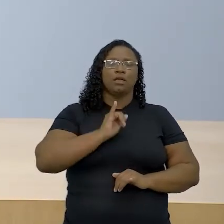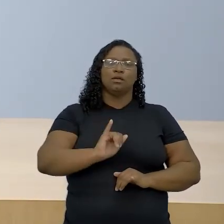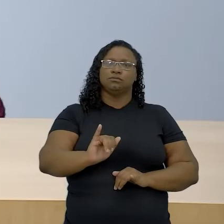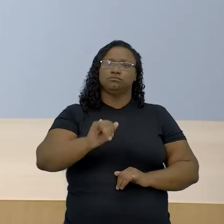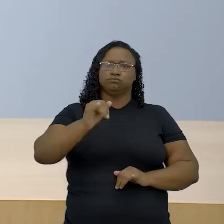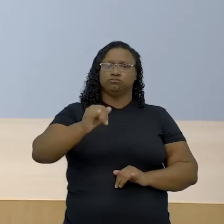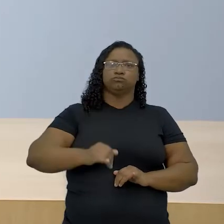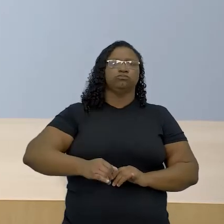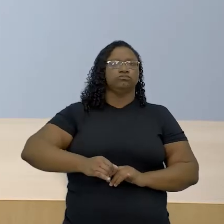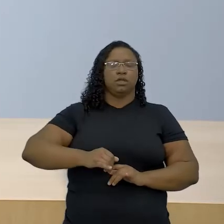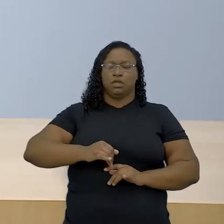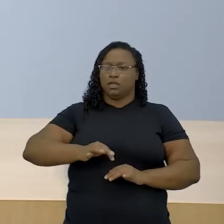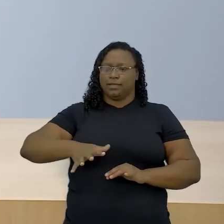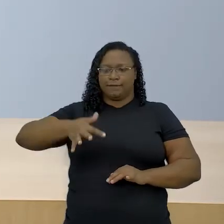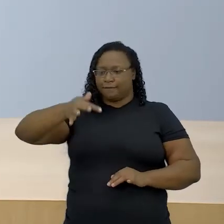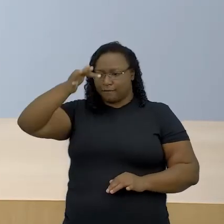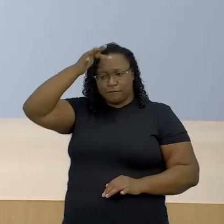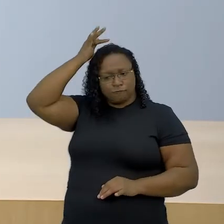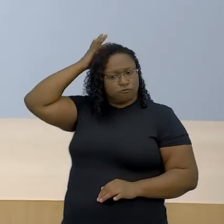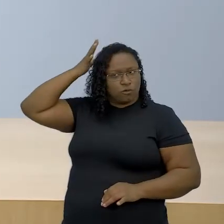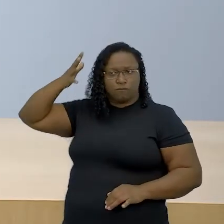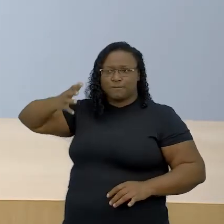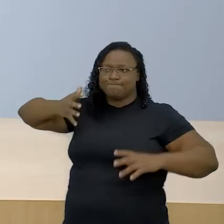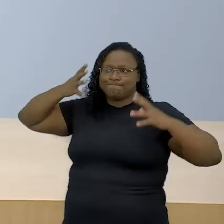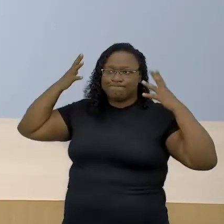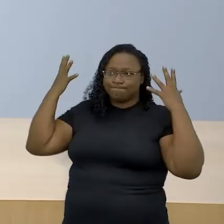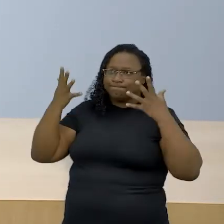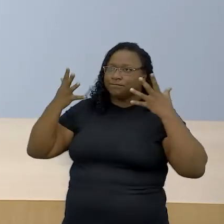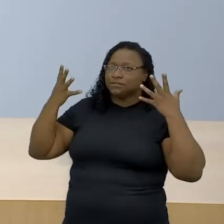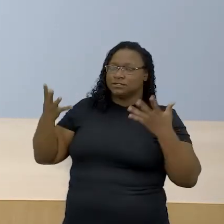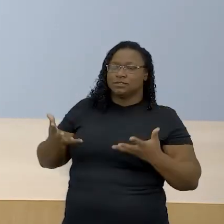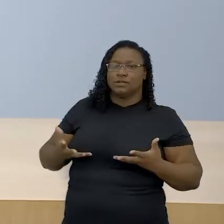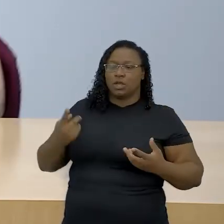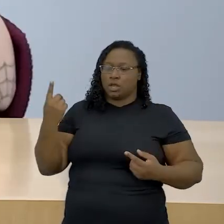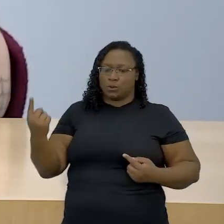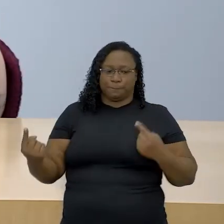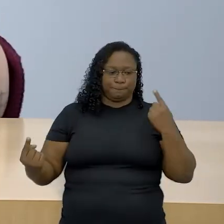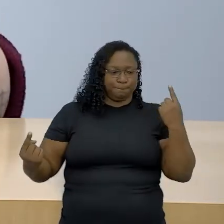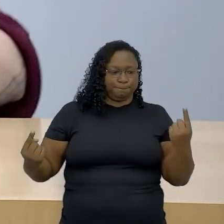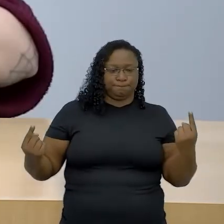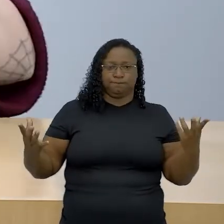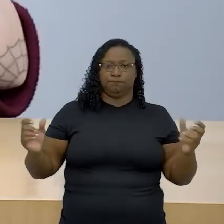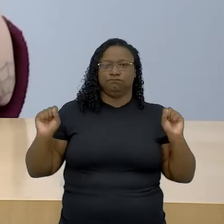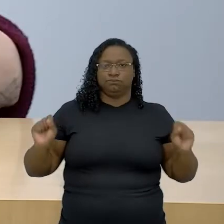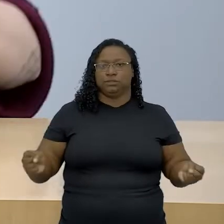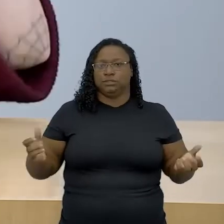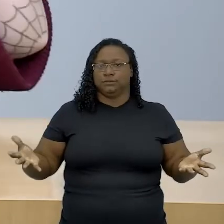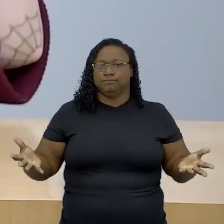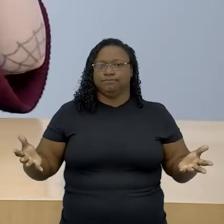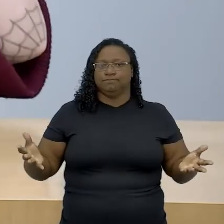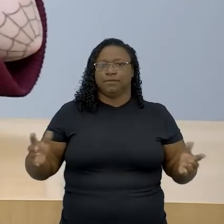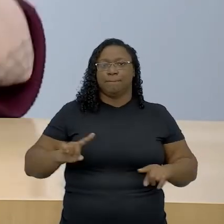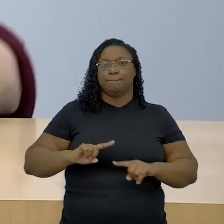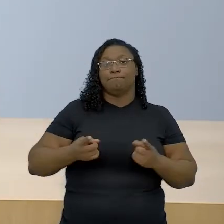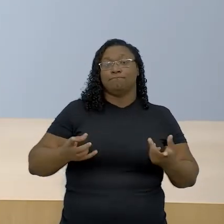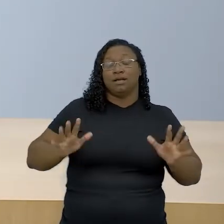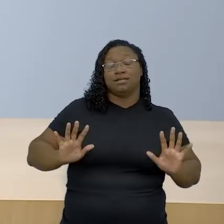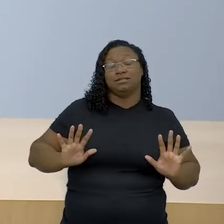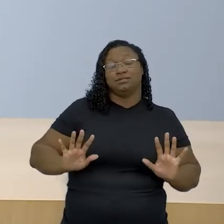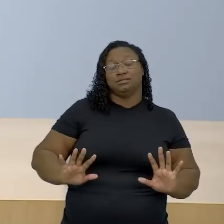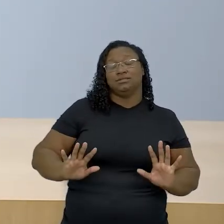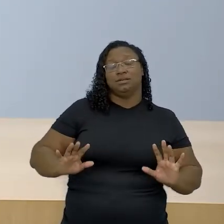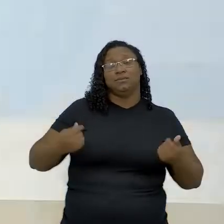quando ele propôs o biopoder e a leitura da biopolítica. Acontece que esse conceito é insuficiente